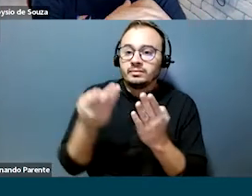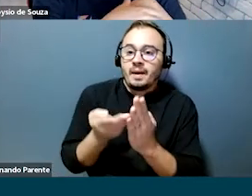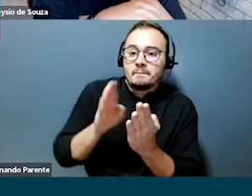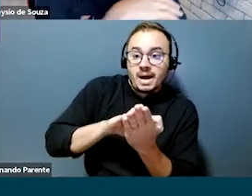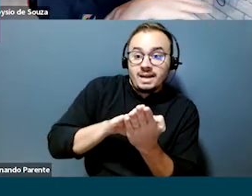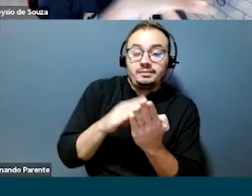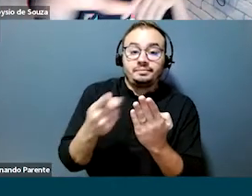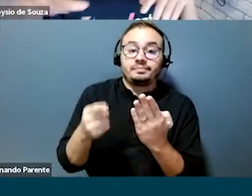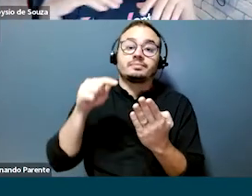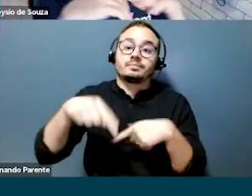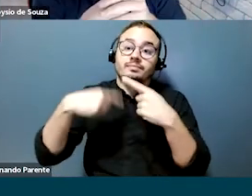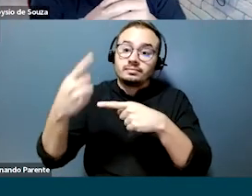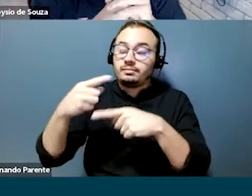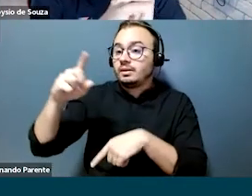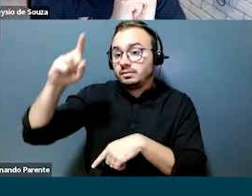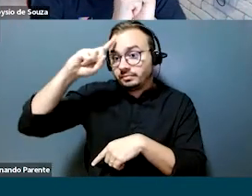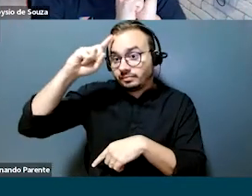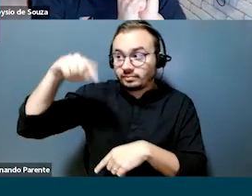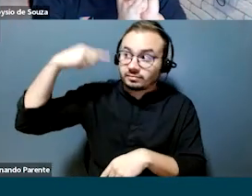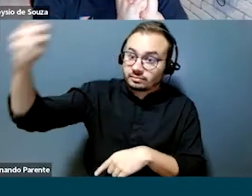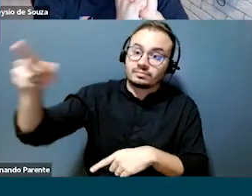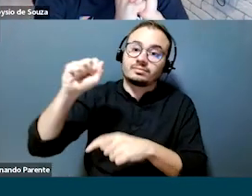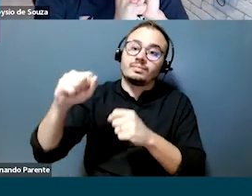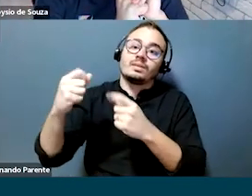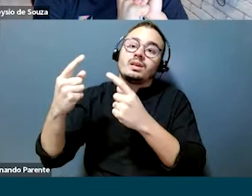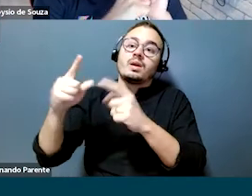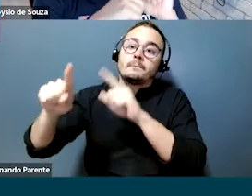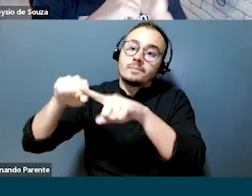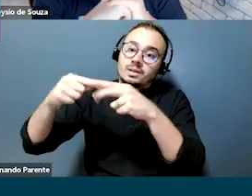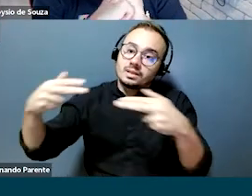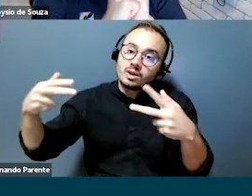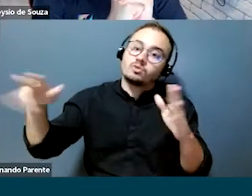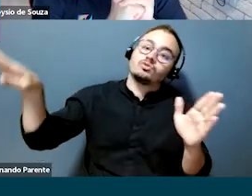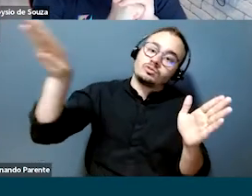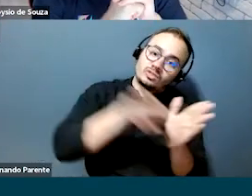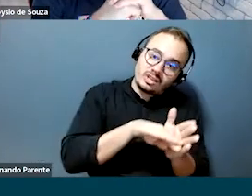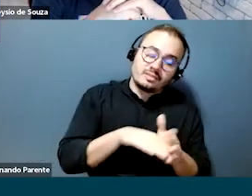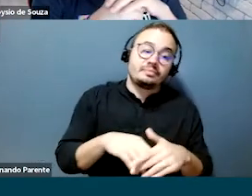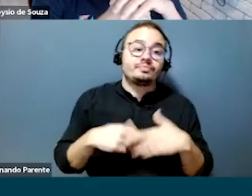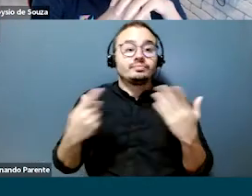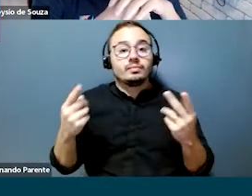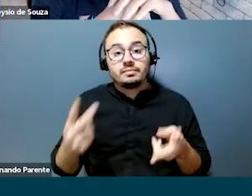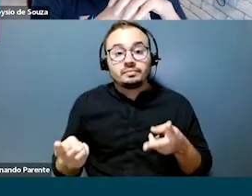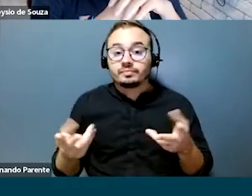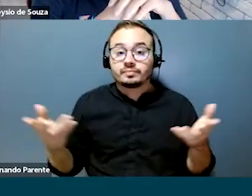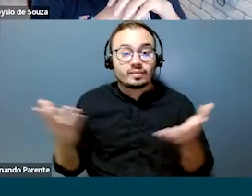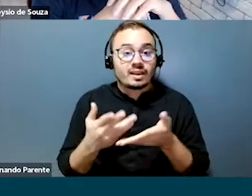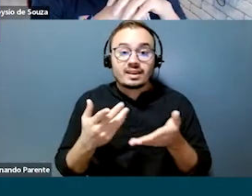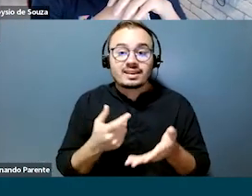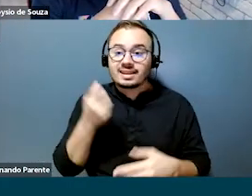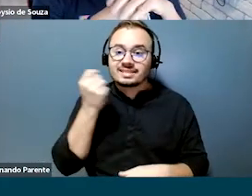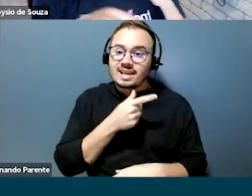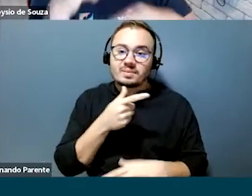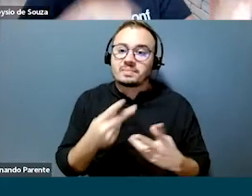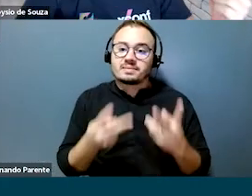depois ver que essa revista rodava a família inteira naquele domingo lá. E é engraçado, depois de tanto tempo, perceber que hoje